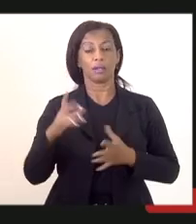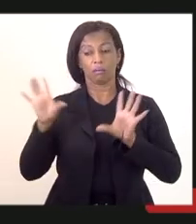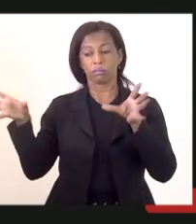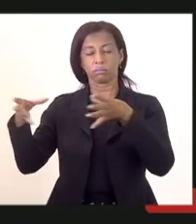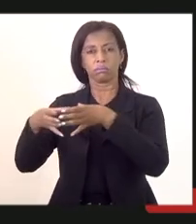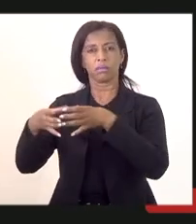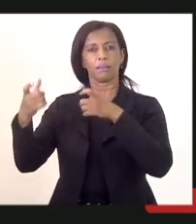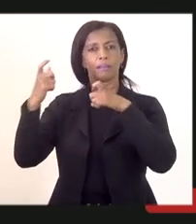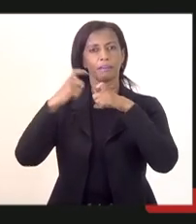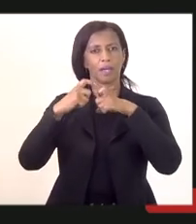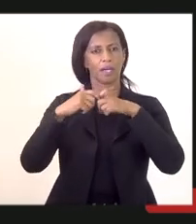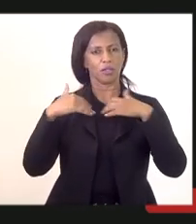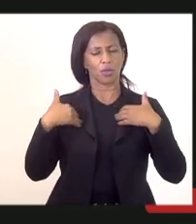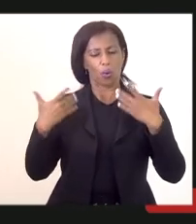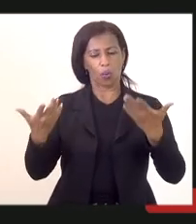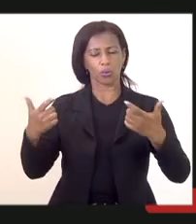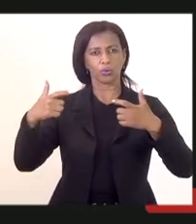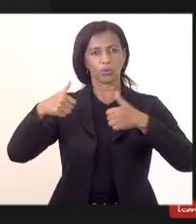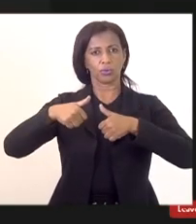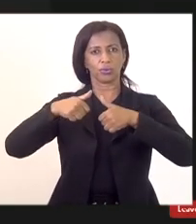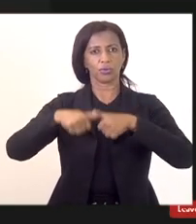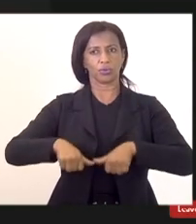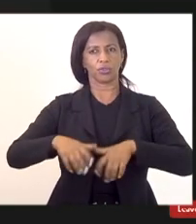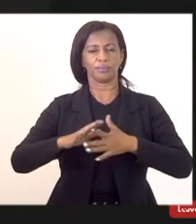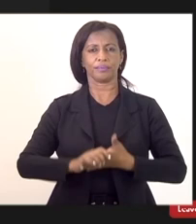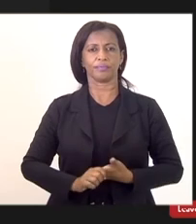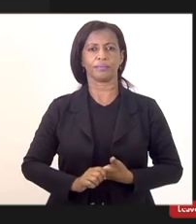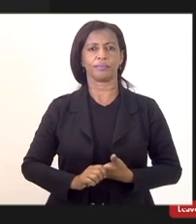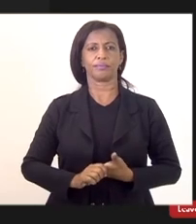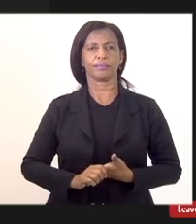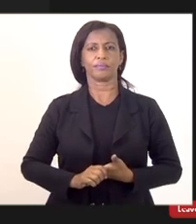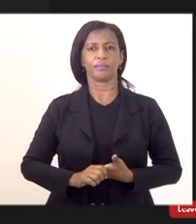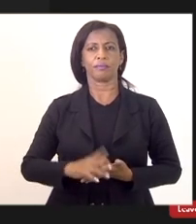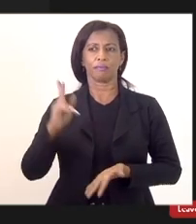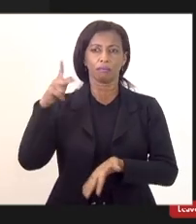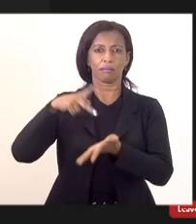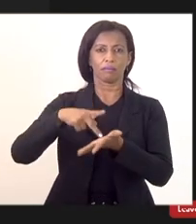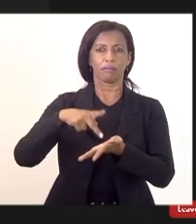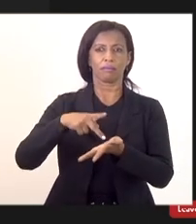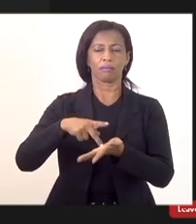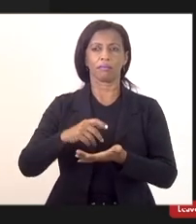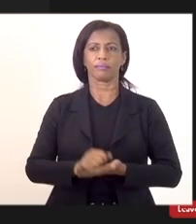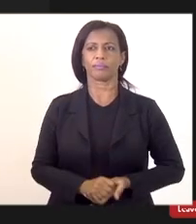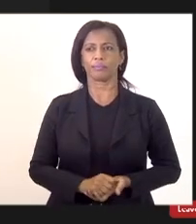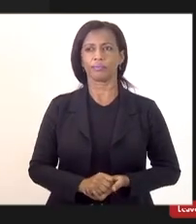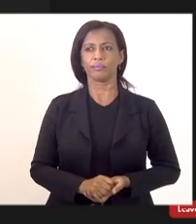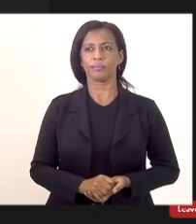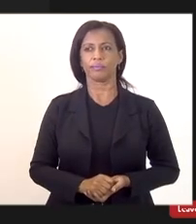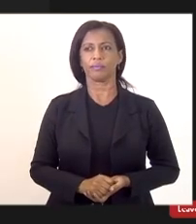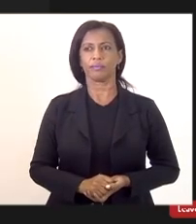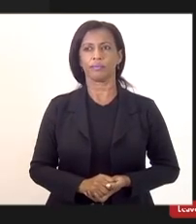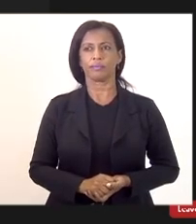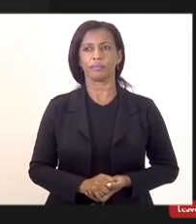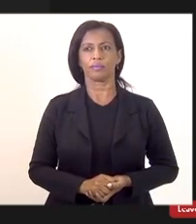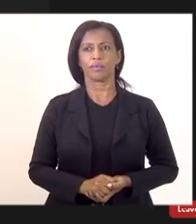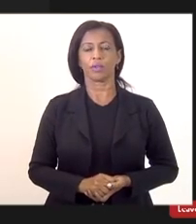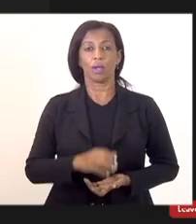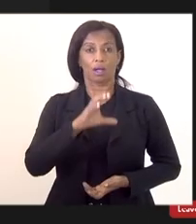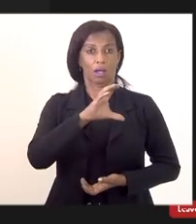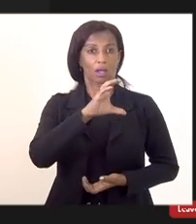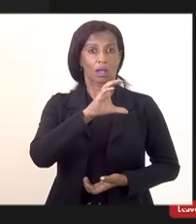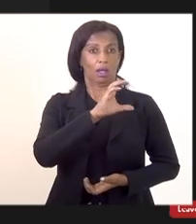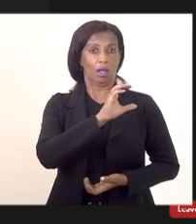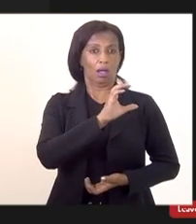a qual eu estive na formação de confirmação de divisa, se não me engano, foi isso mesmo, dos cabos,